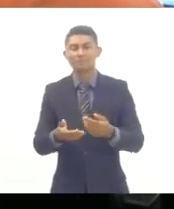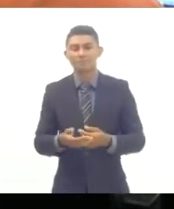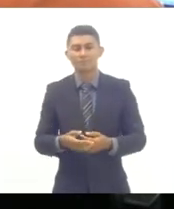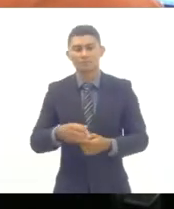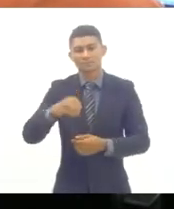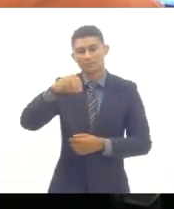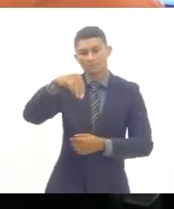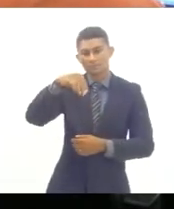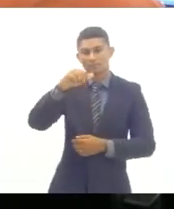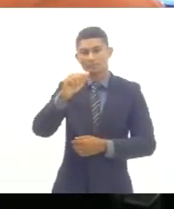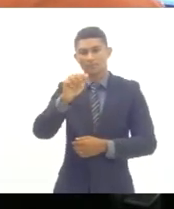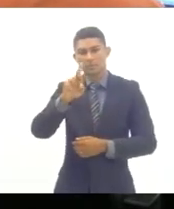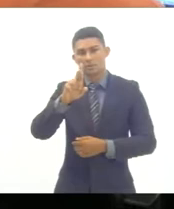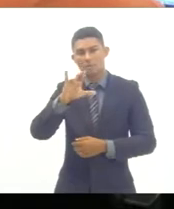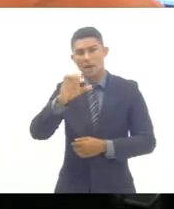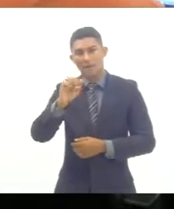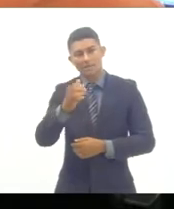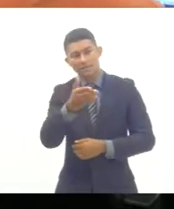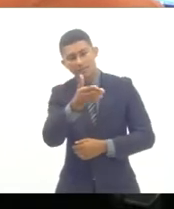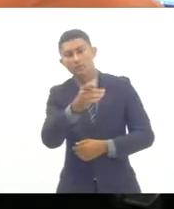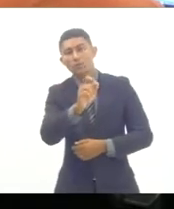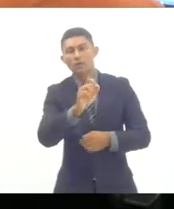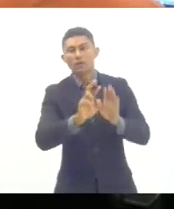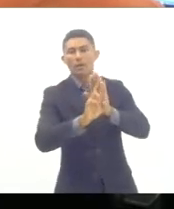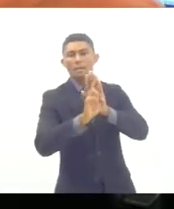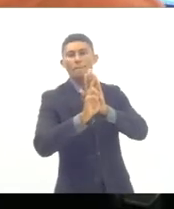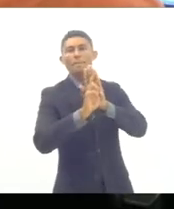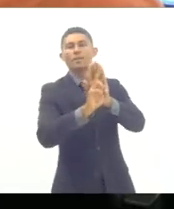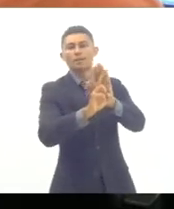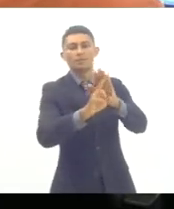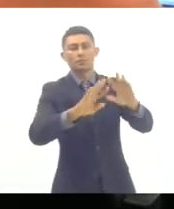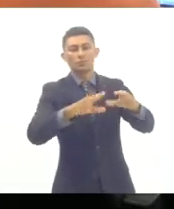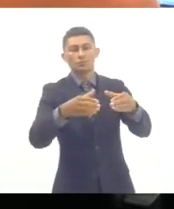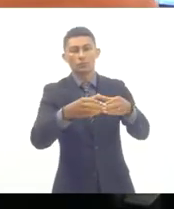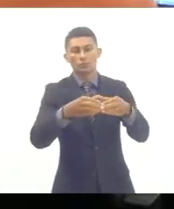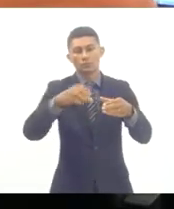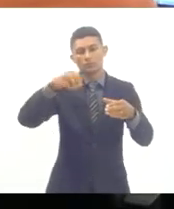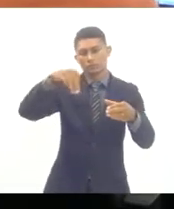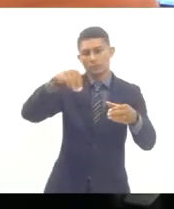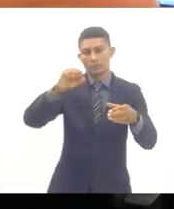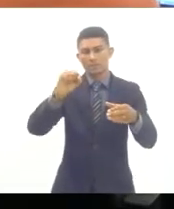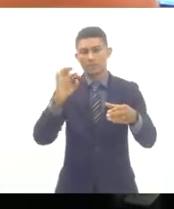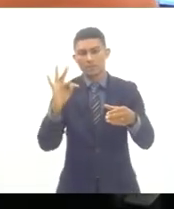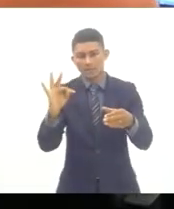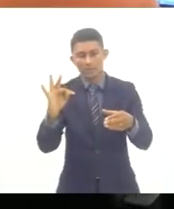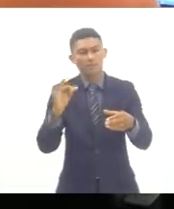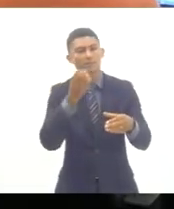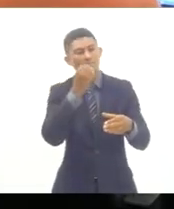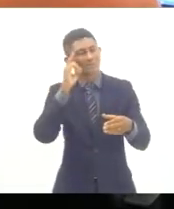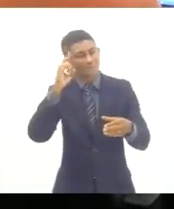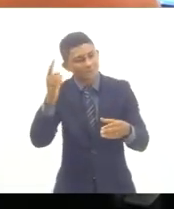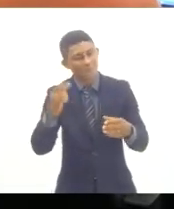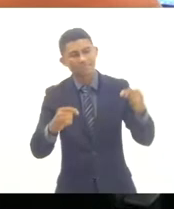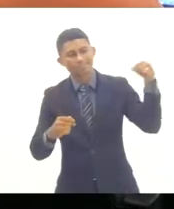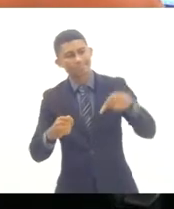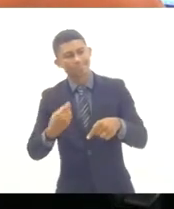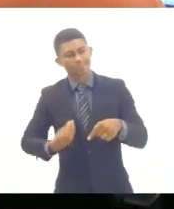Márcia Mara Ramos, representante do Movimento Trabalhadores Sem Terra. Bom dia, Márcia. Obrigado pela presença.